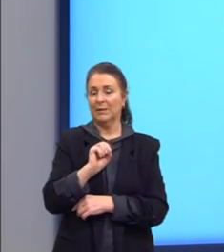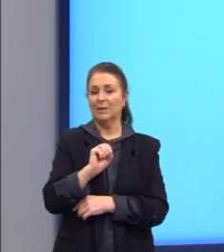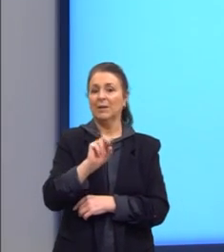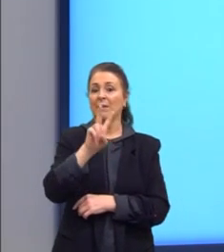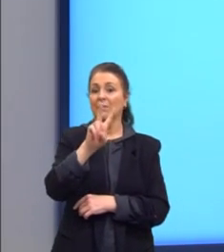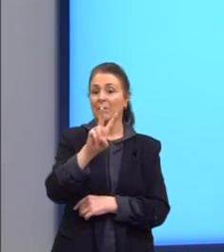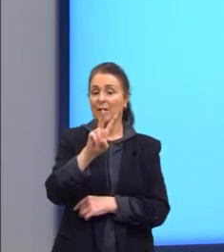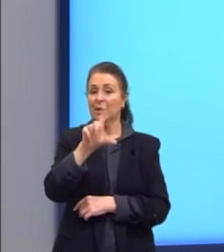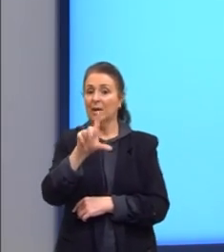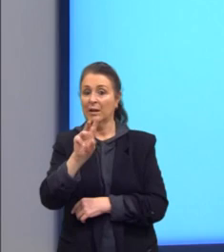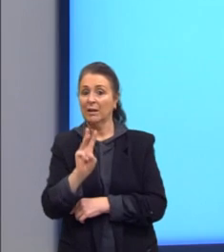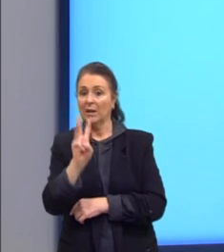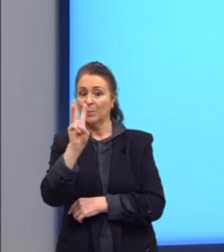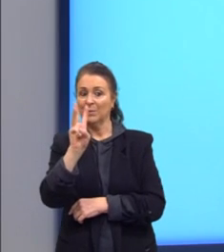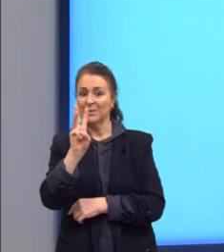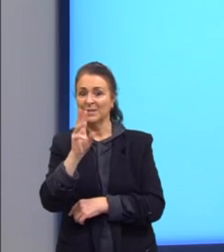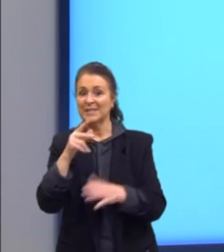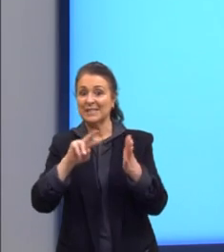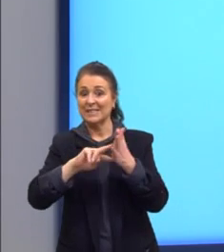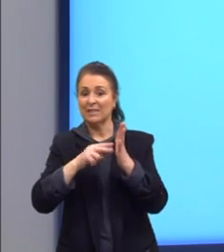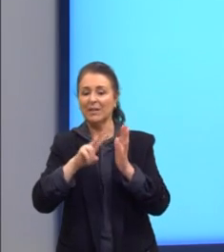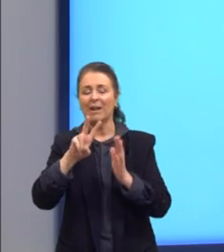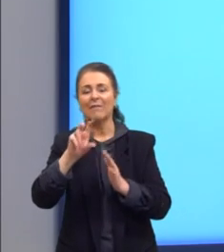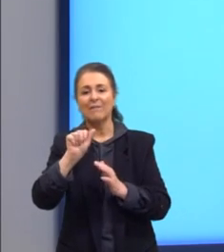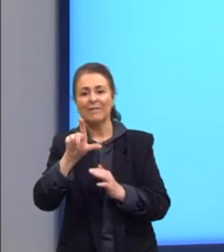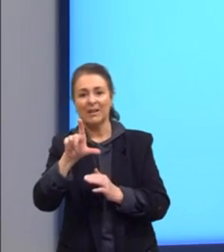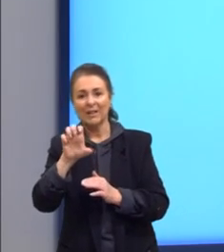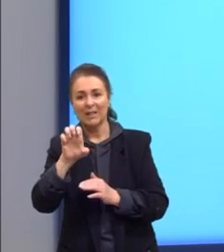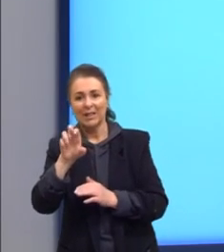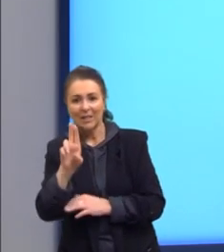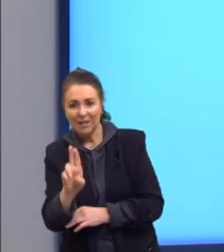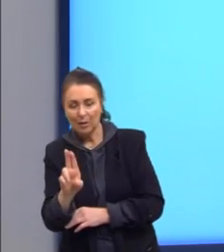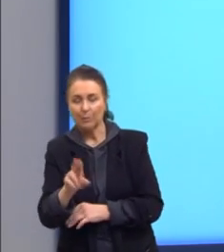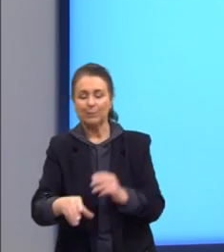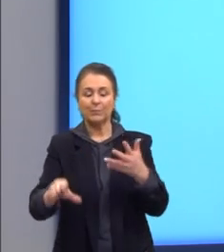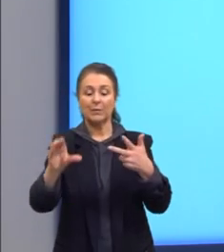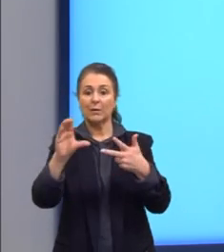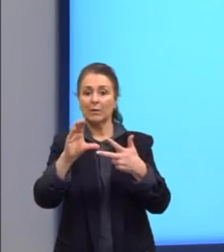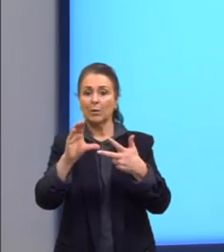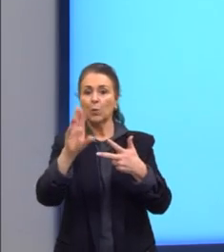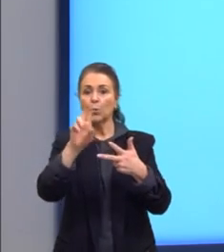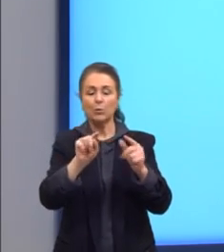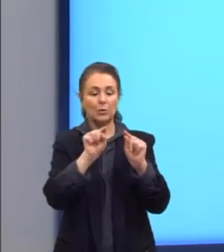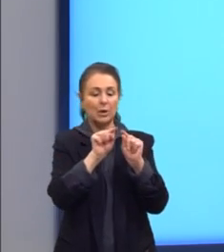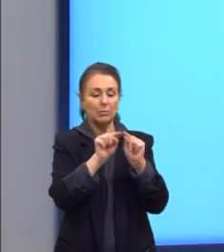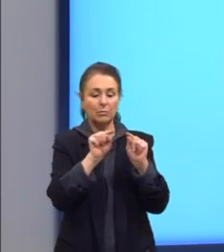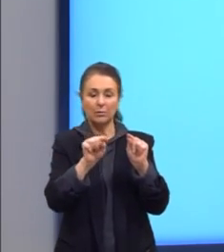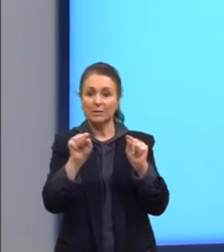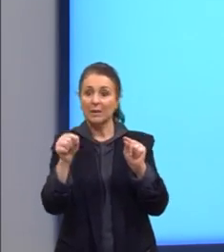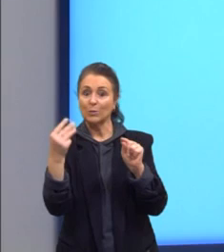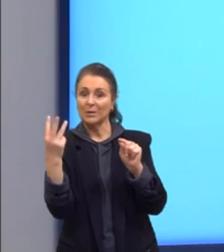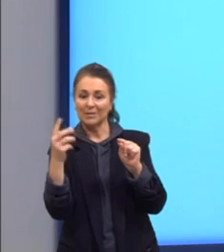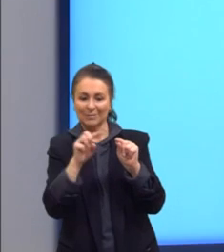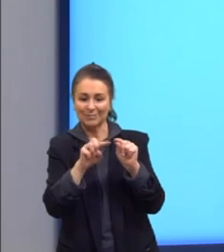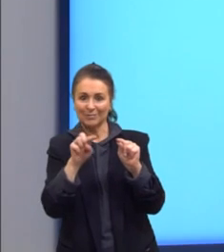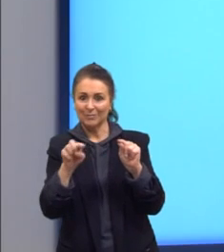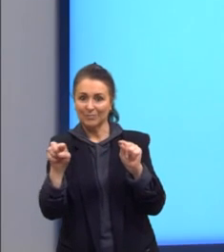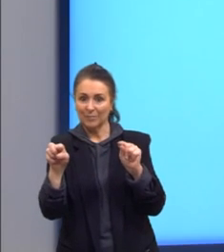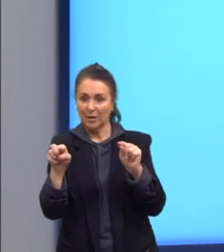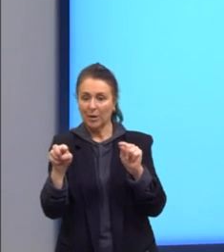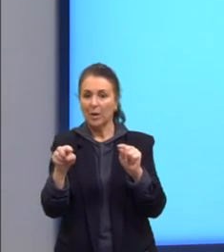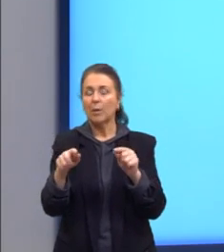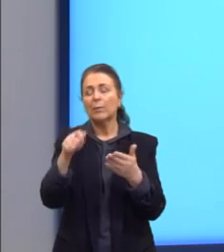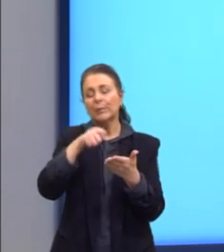VLW, para valeu. Letra C. Uso de reticências no final da frase, para que não se tenha que